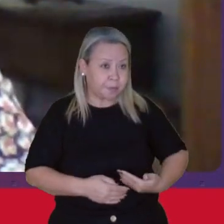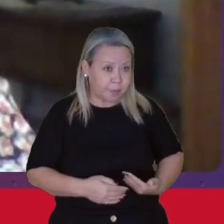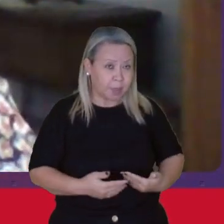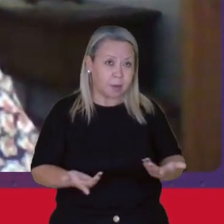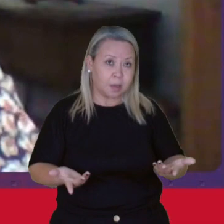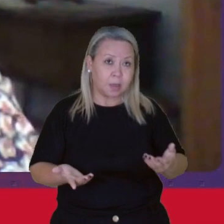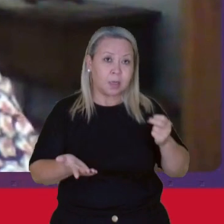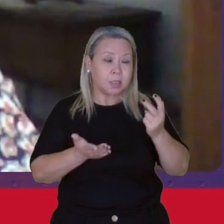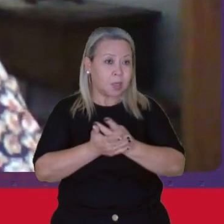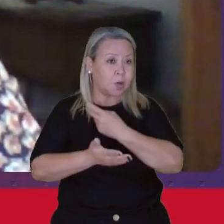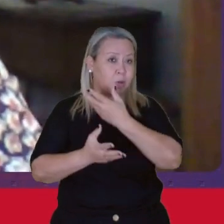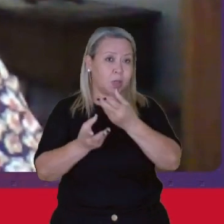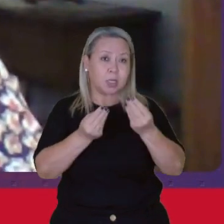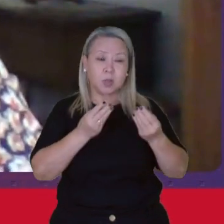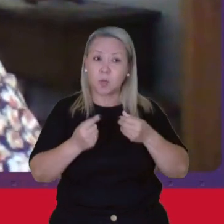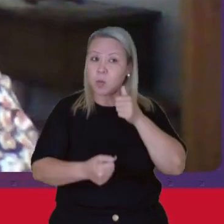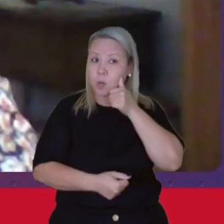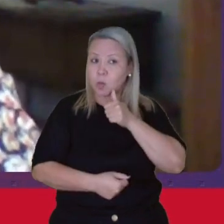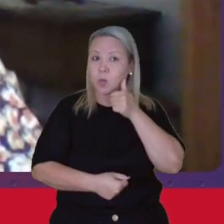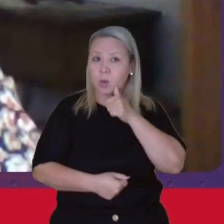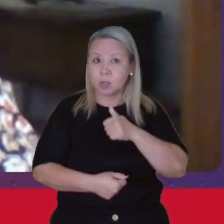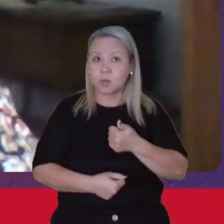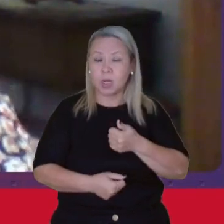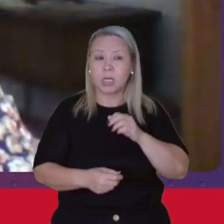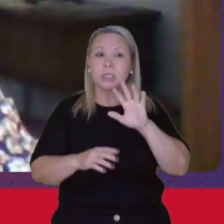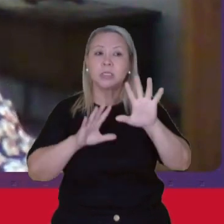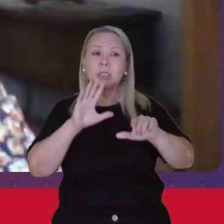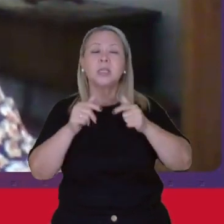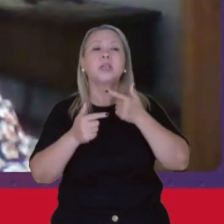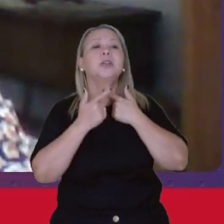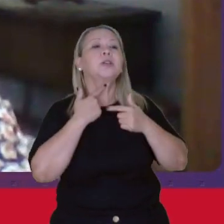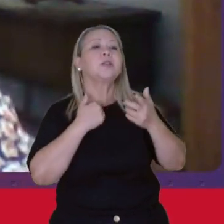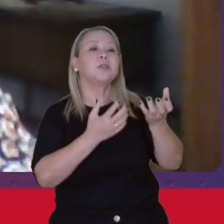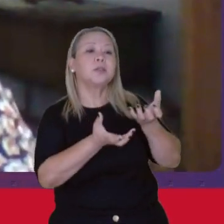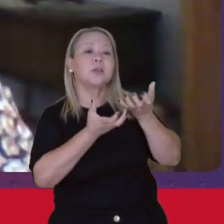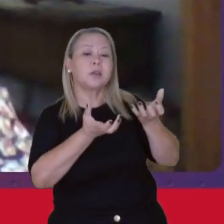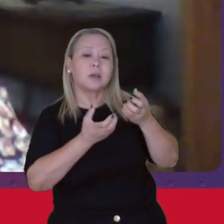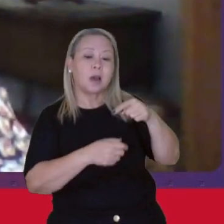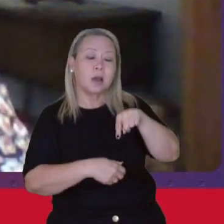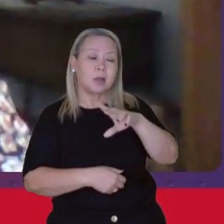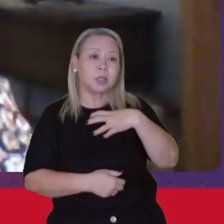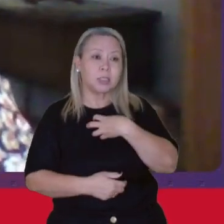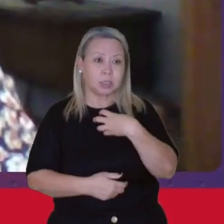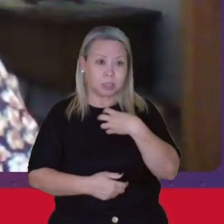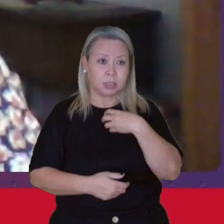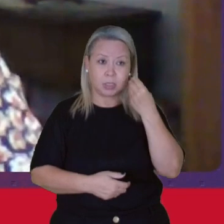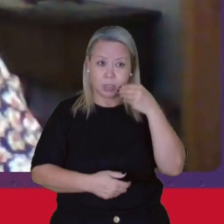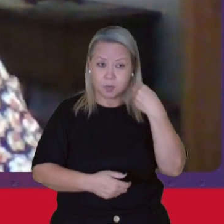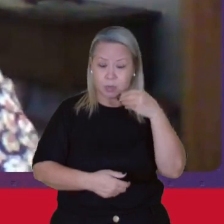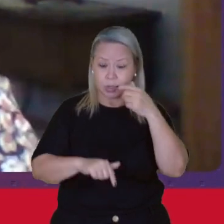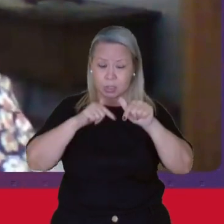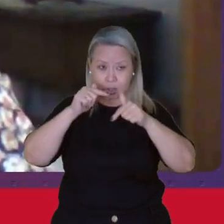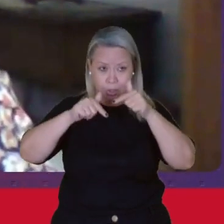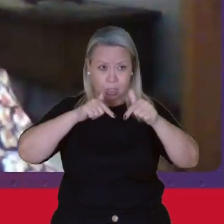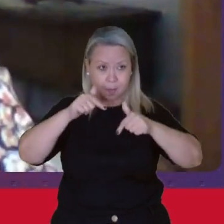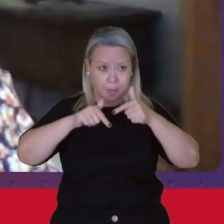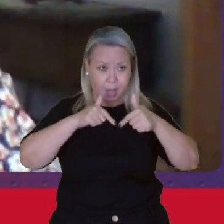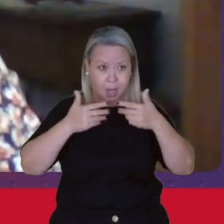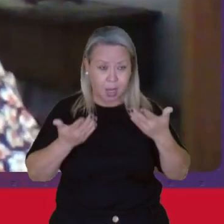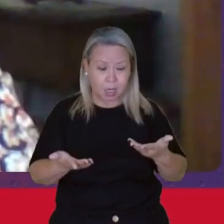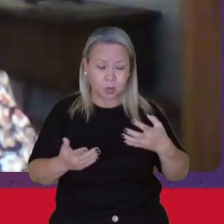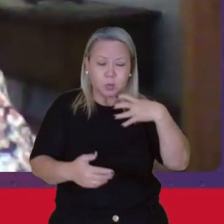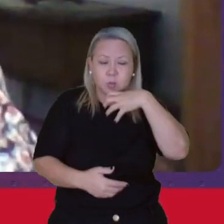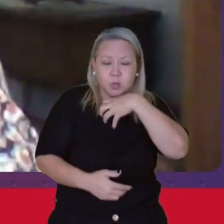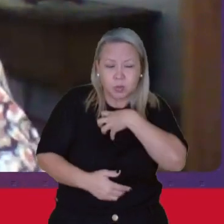ocorre muito com as mulheres Que busca, inclusive, nesta forma de trabalho Uma